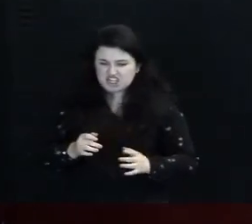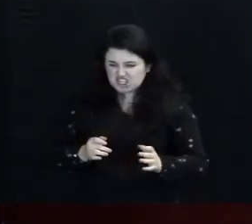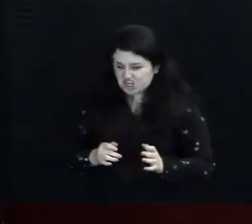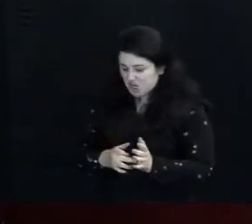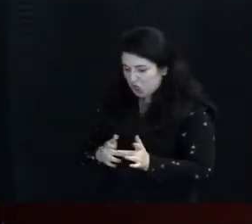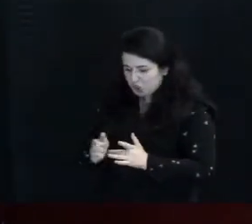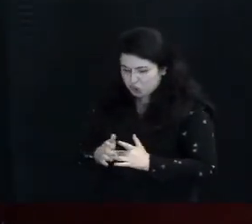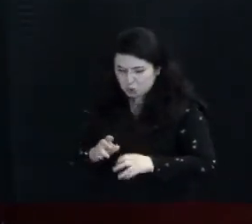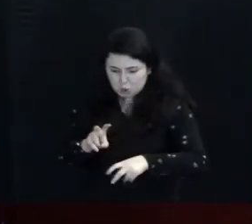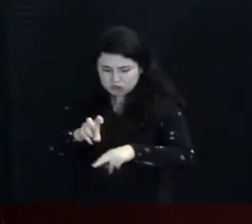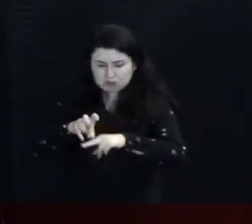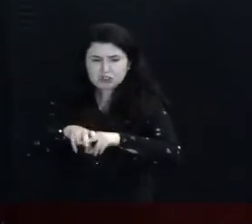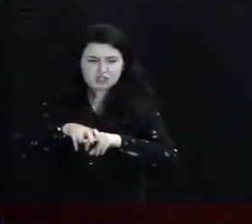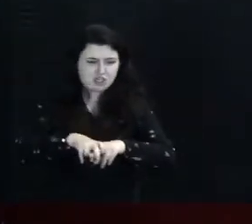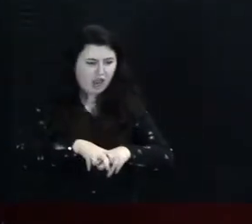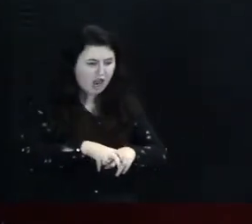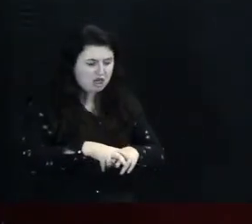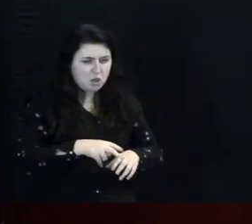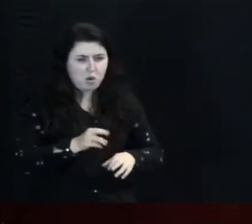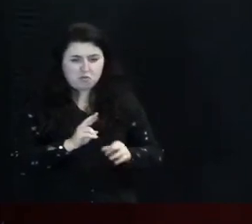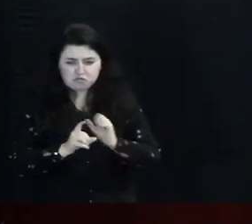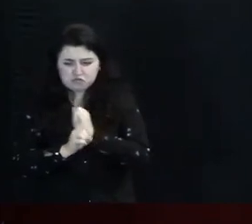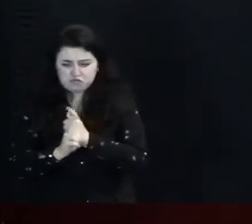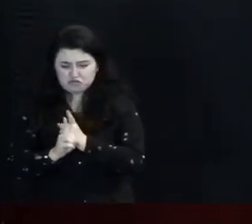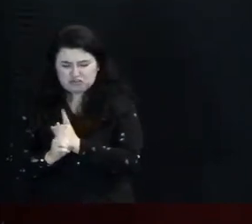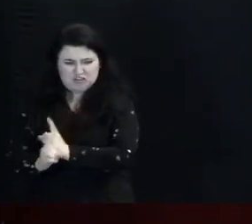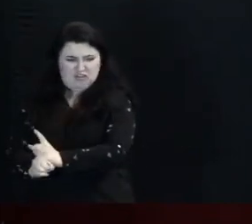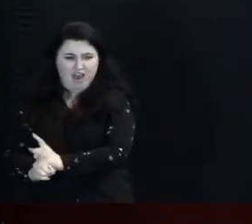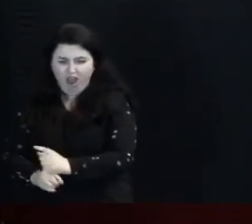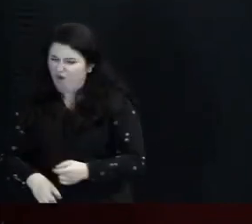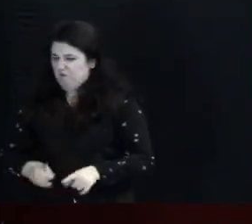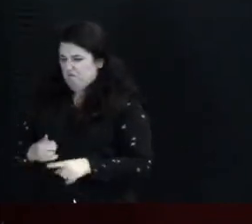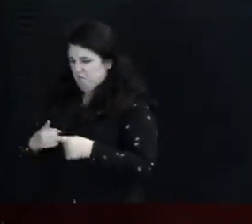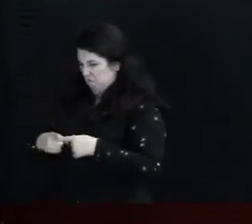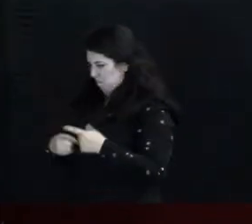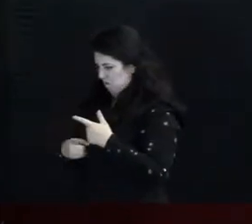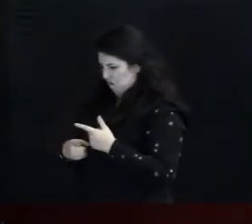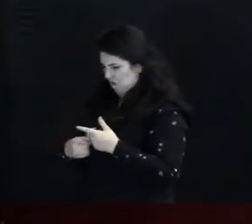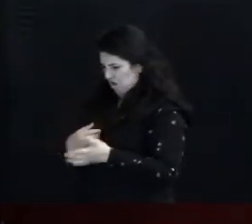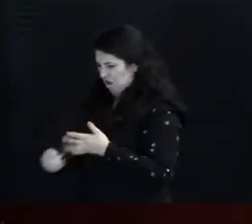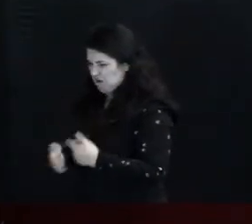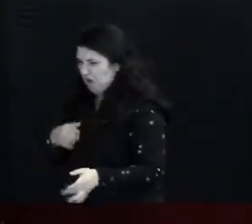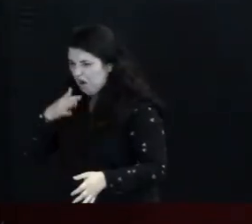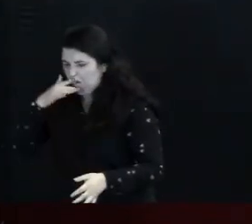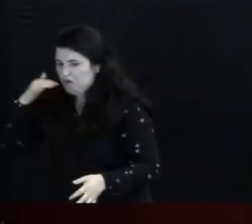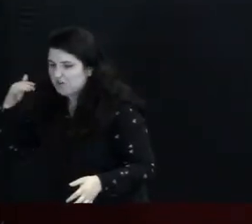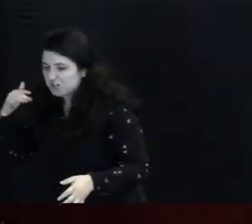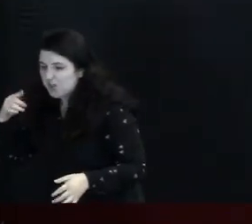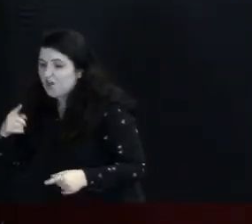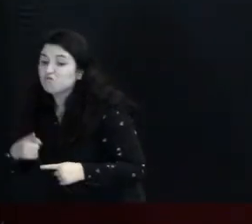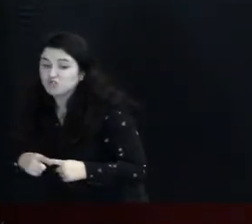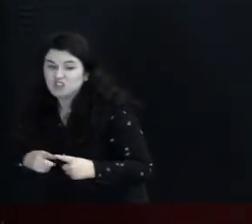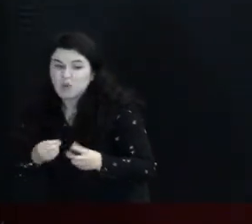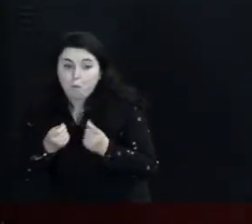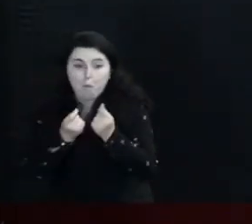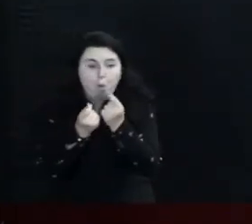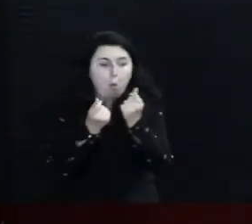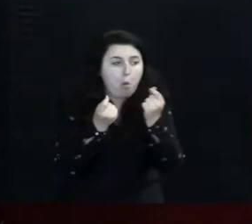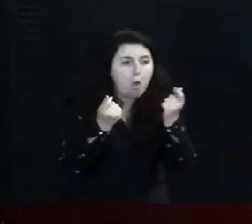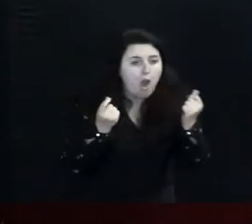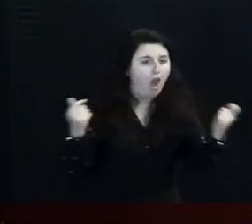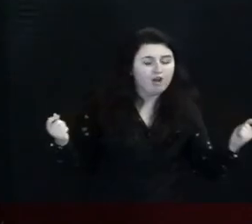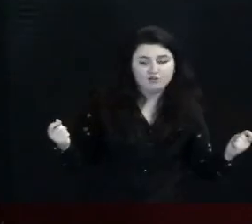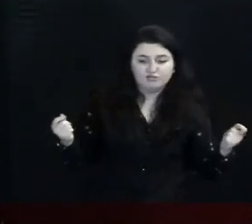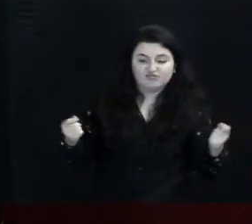-se os seus discípulos E disseram Para que este desperdício? Pois este perfume Podia ser vendido por muito dinheiro